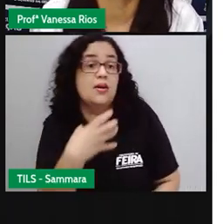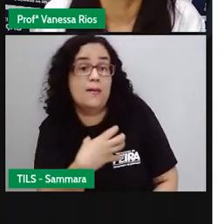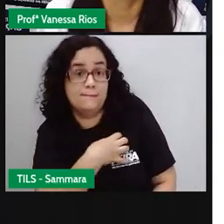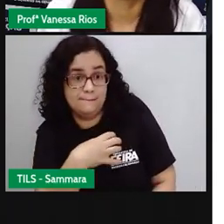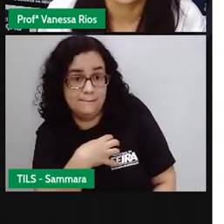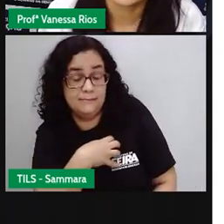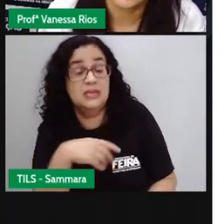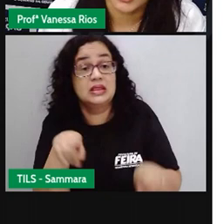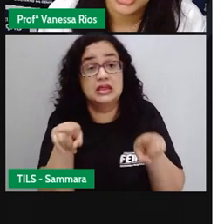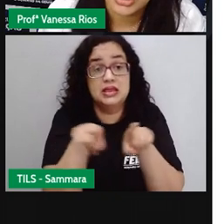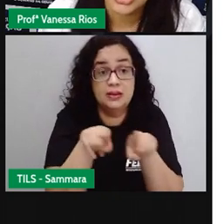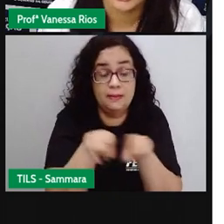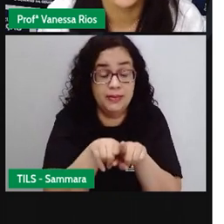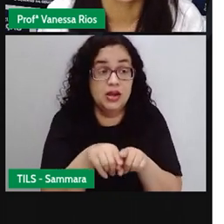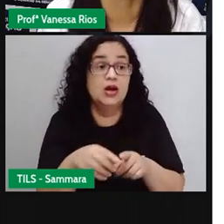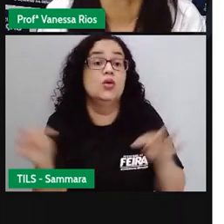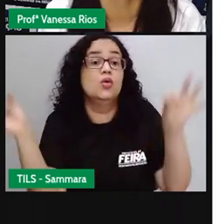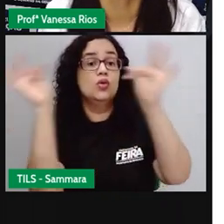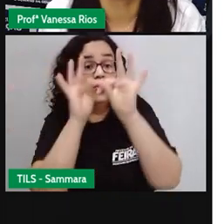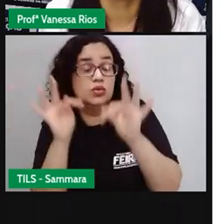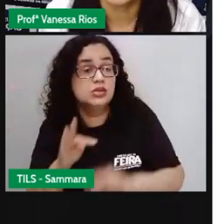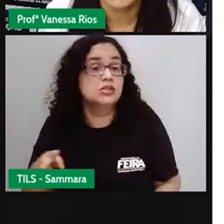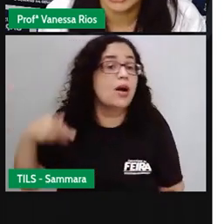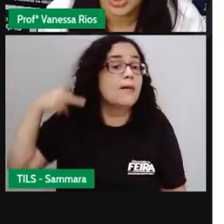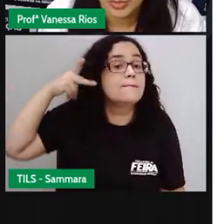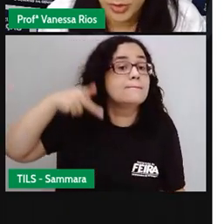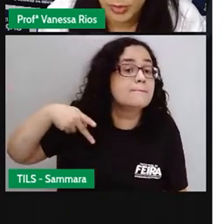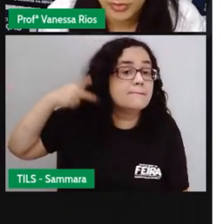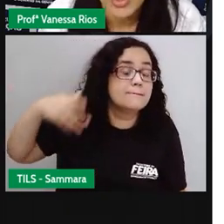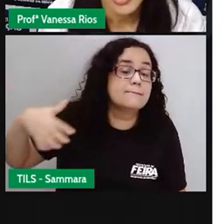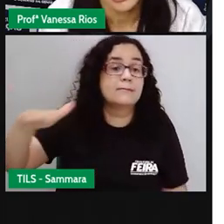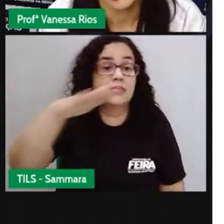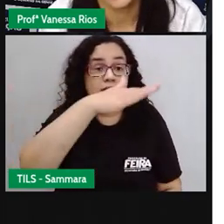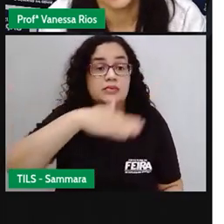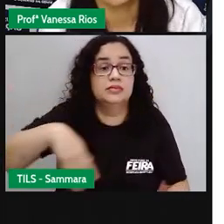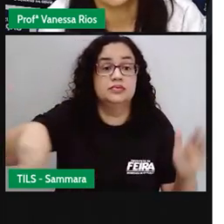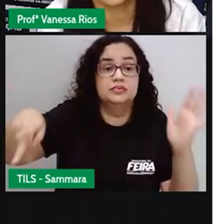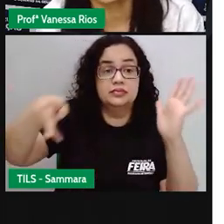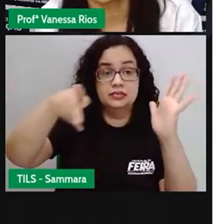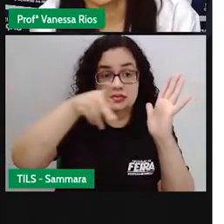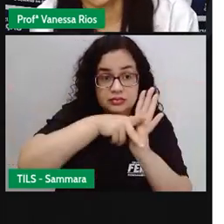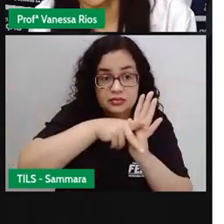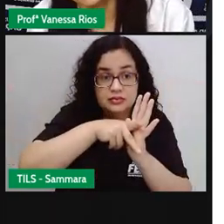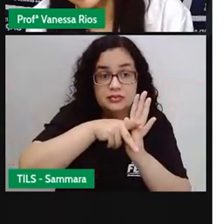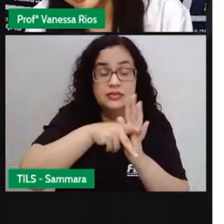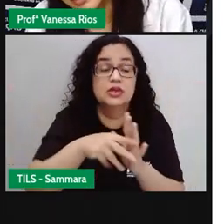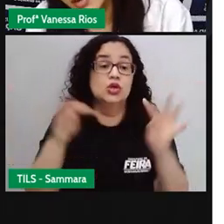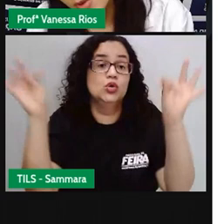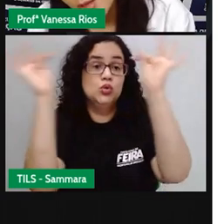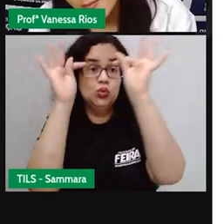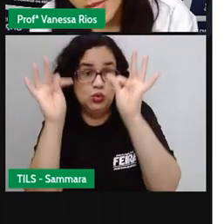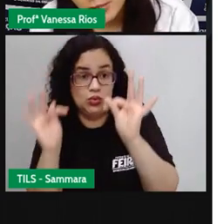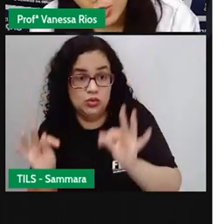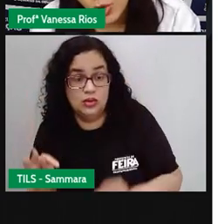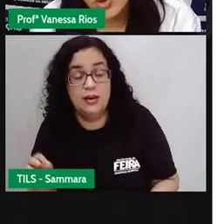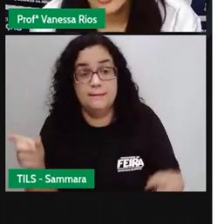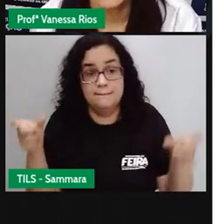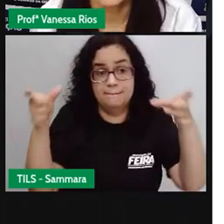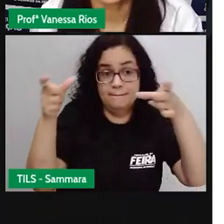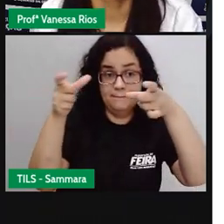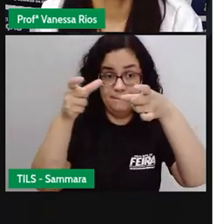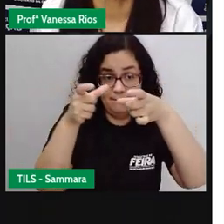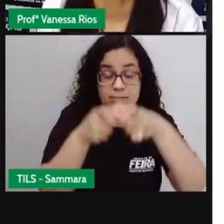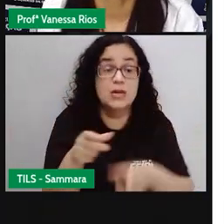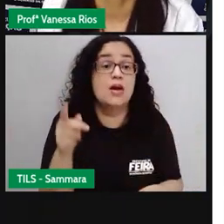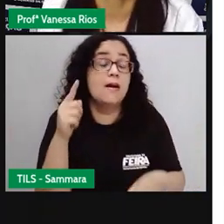que também é uma organização política, localizada também num território próprio, a gente já parte para uma organização menor.